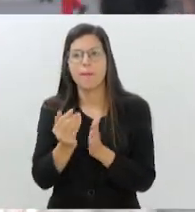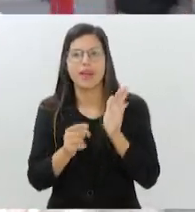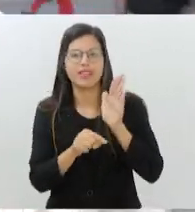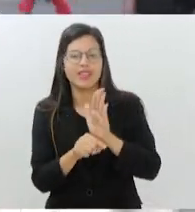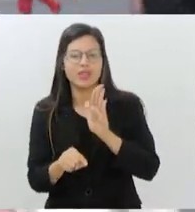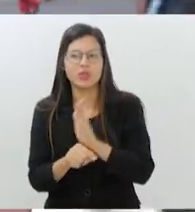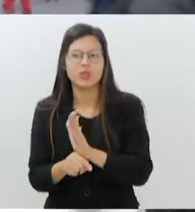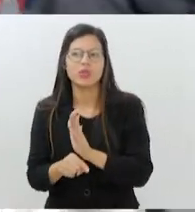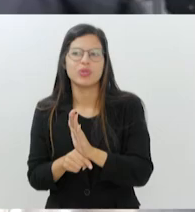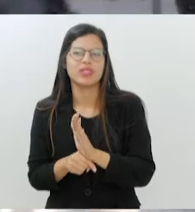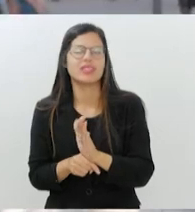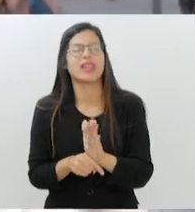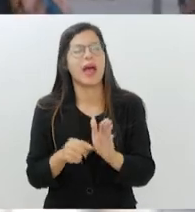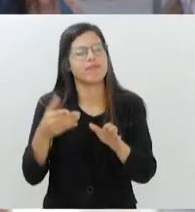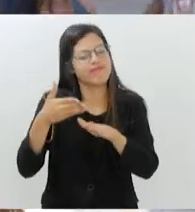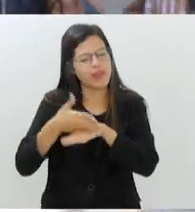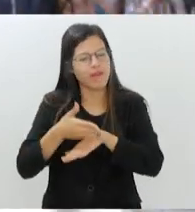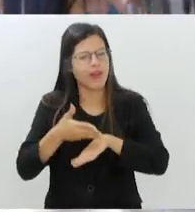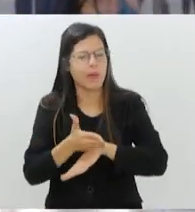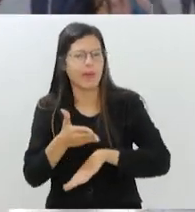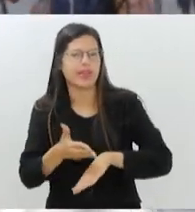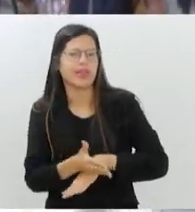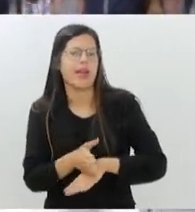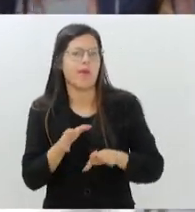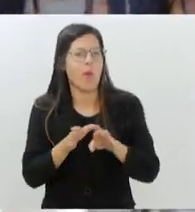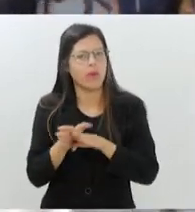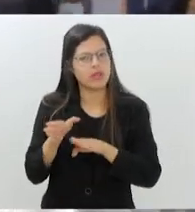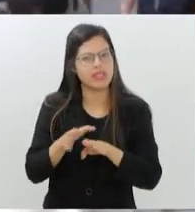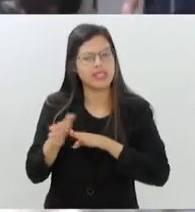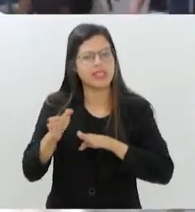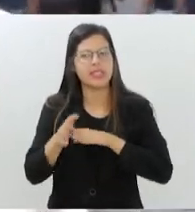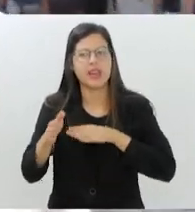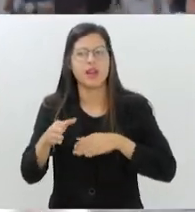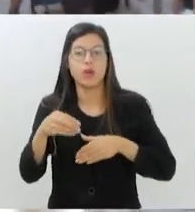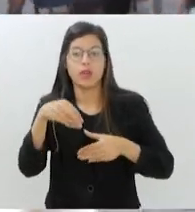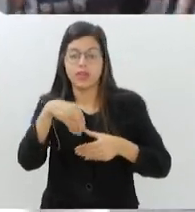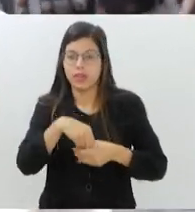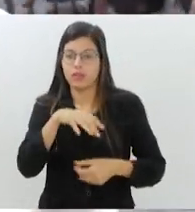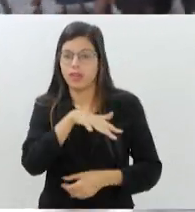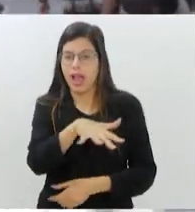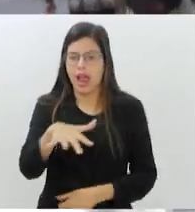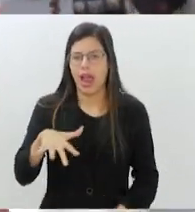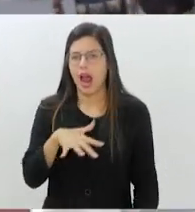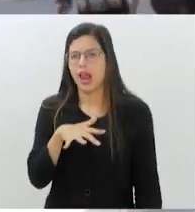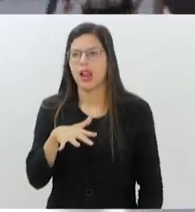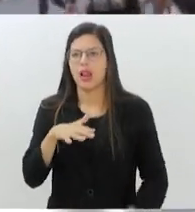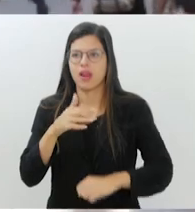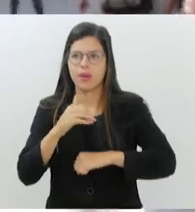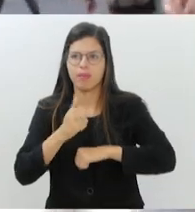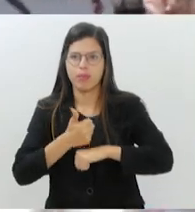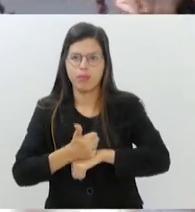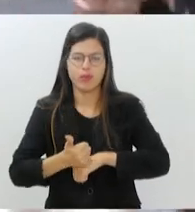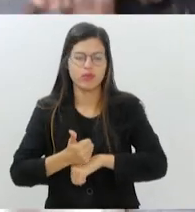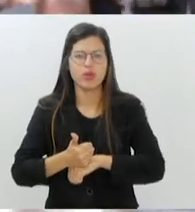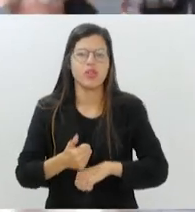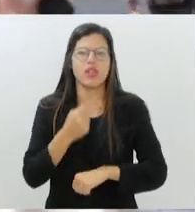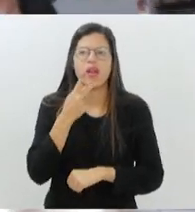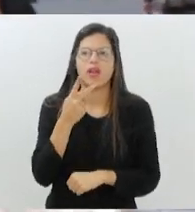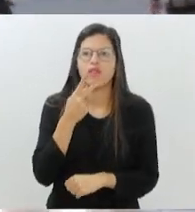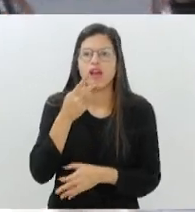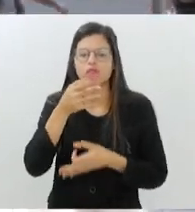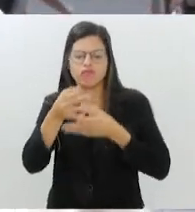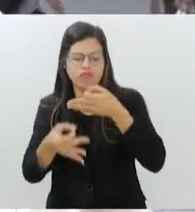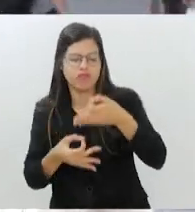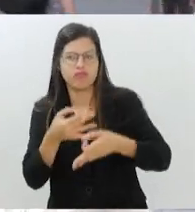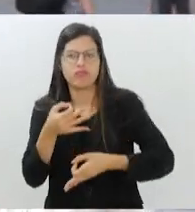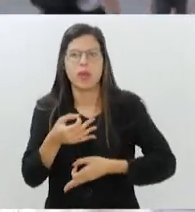ser irmãos. Começam a frequentar, começam a dar conselhos, começam a, dentro da sua área de atuação, falar, ah, talvez seja melhor fazer isso, talvez seja melhor fazer